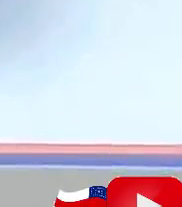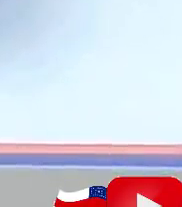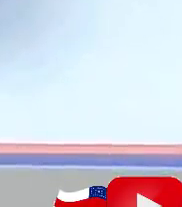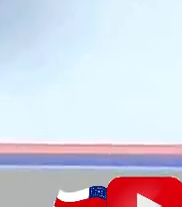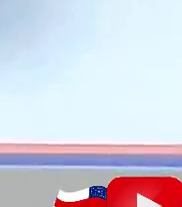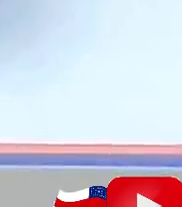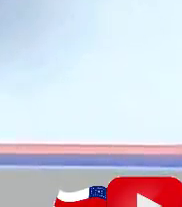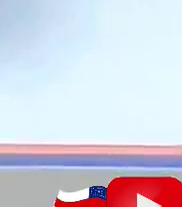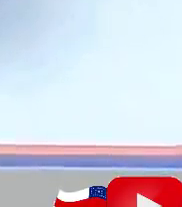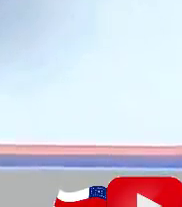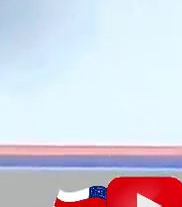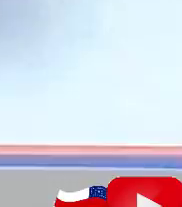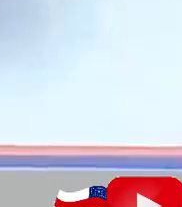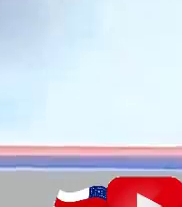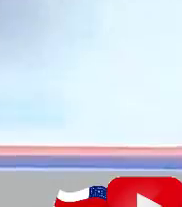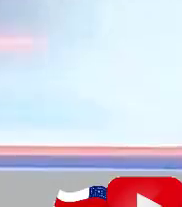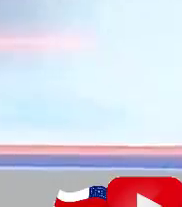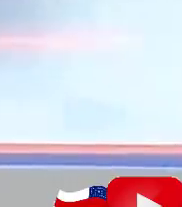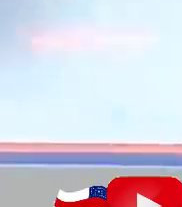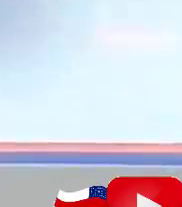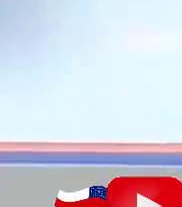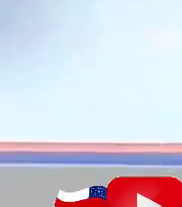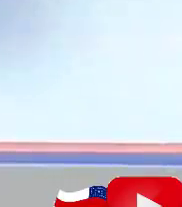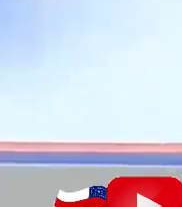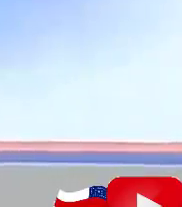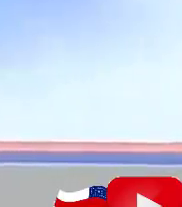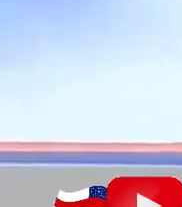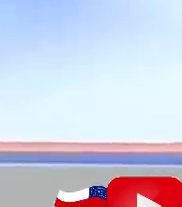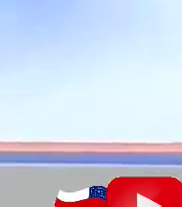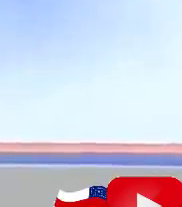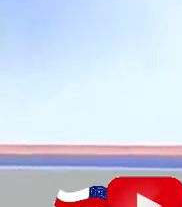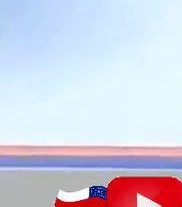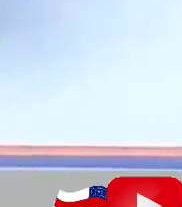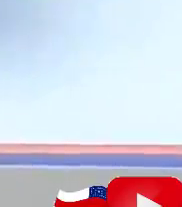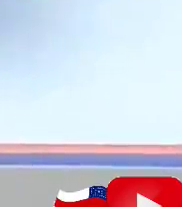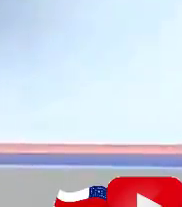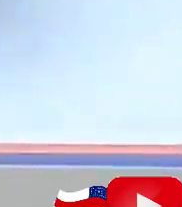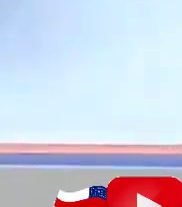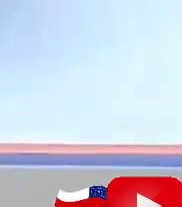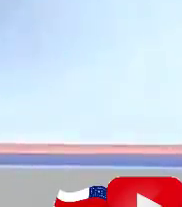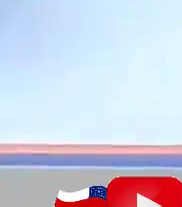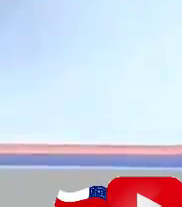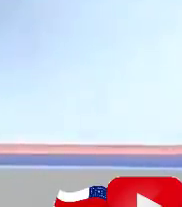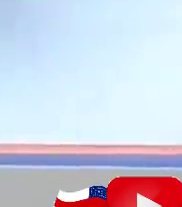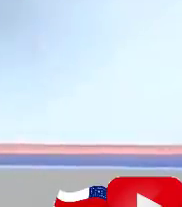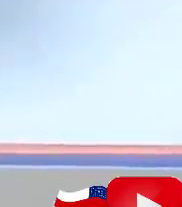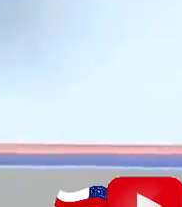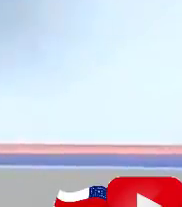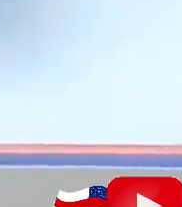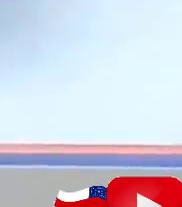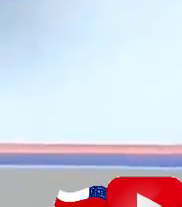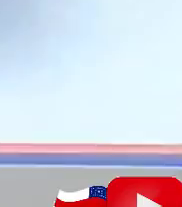infartado. Eu estou no grupo de risco. E estou vindo trabalhar, com medo de morrer. Eu tenho medo de morrer.